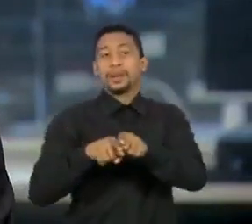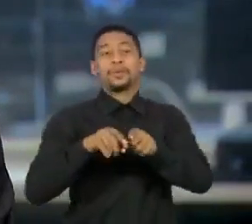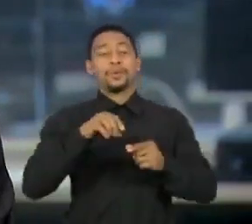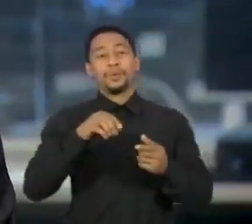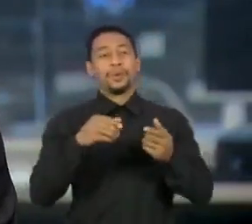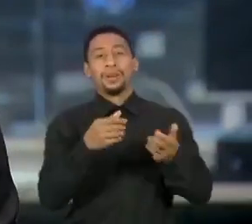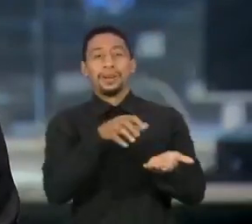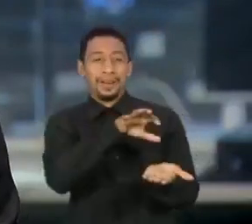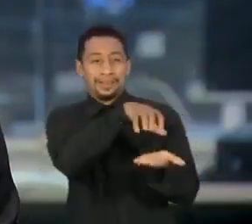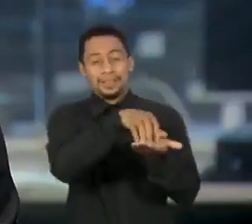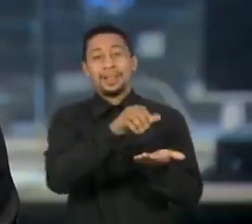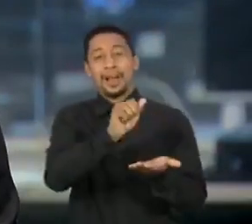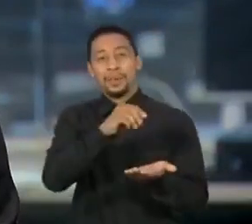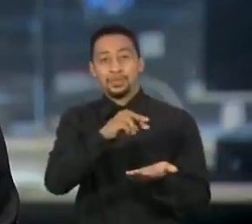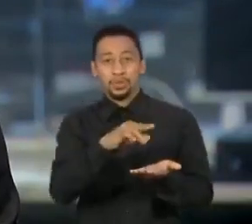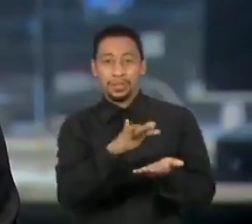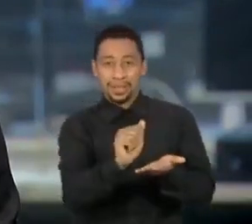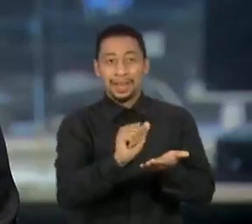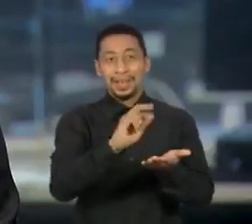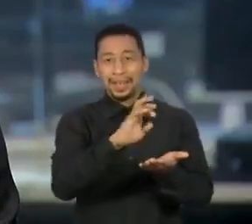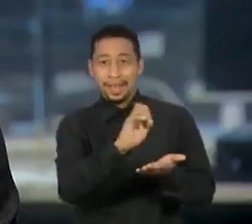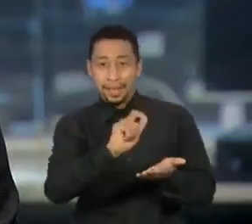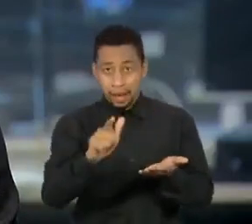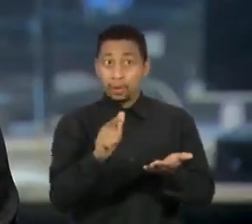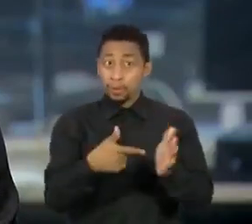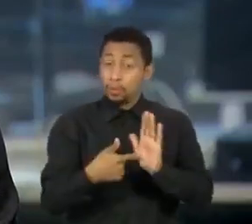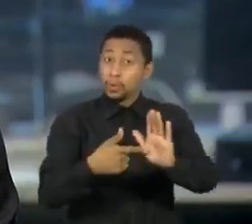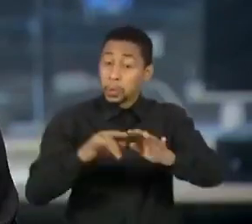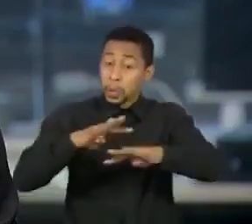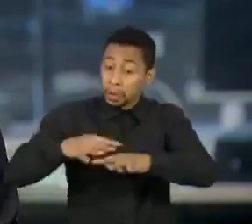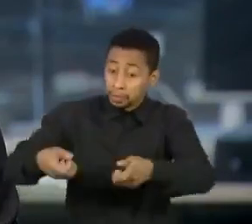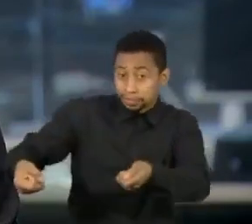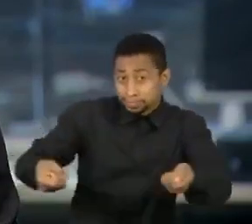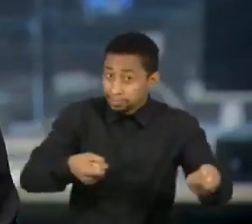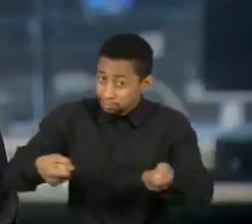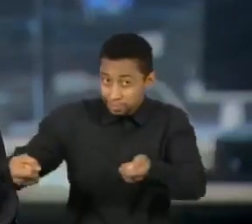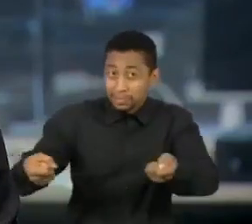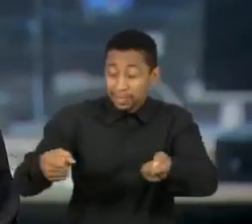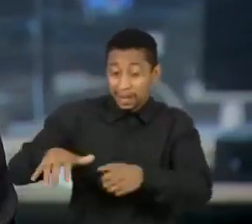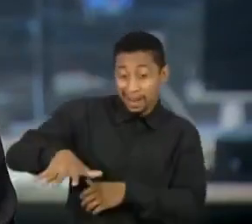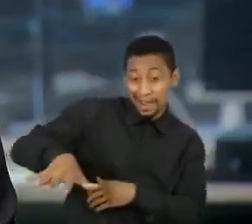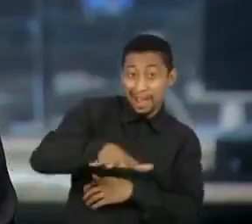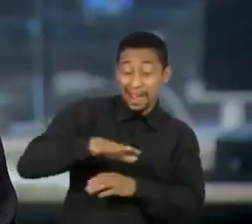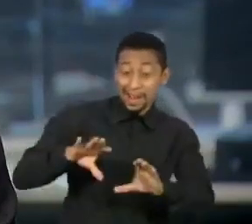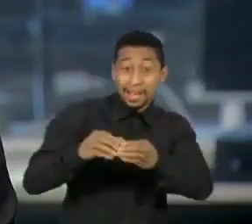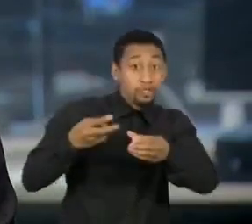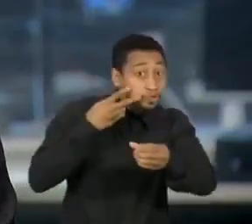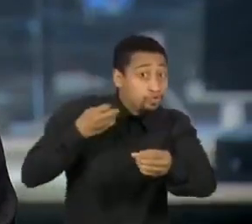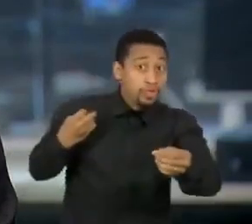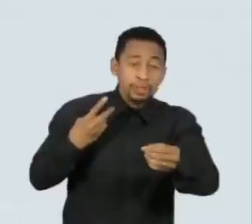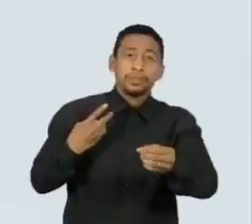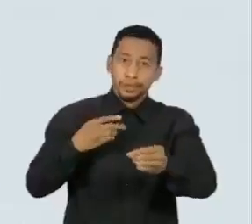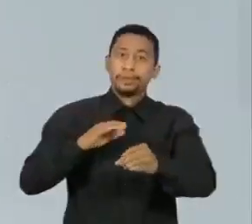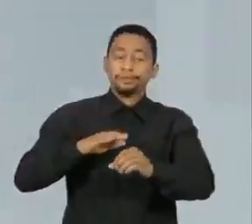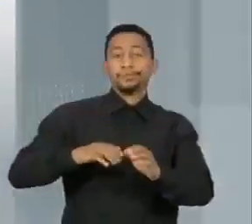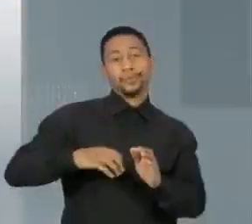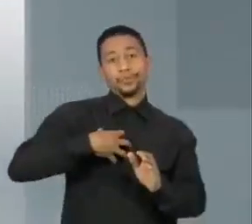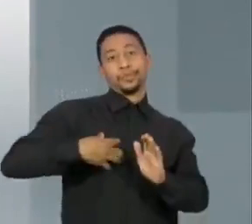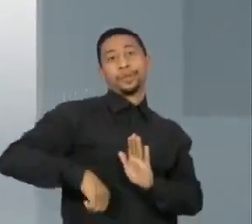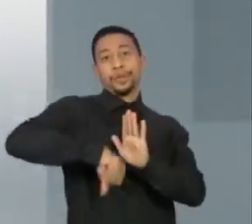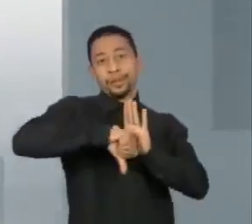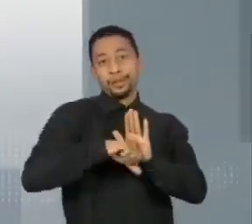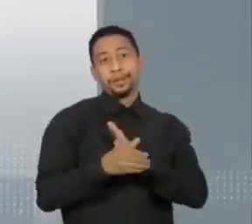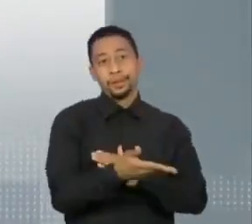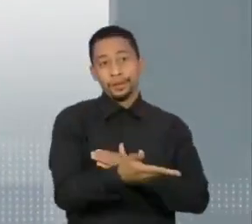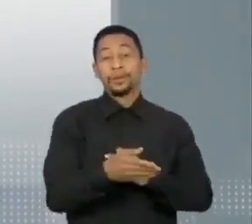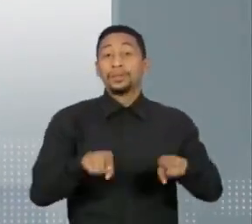Real. A reportagem denunciou a ação de garimpeiros que atuam de maneira ilegal em terras indígenas e Anomami. A